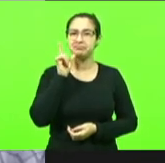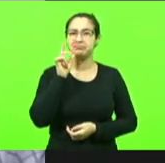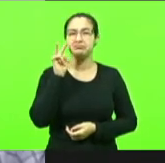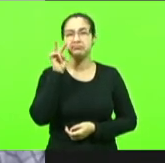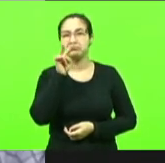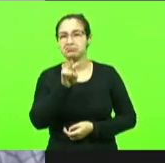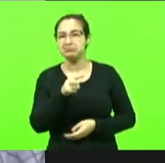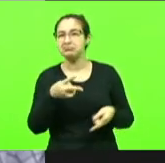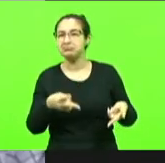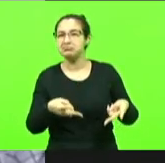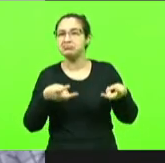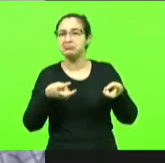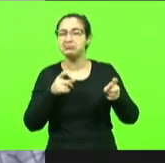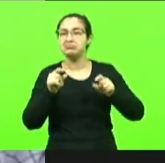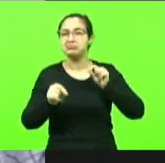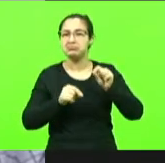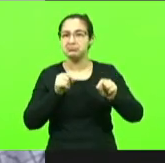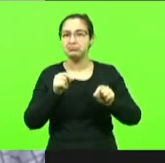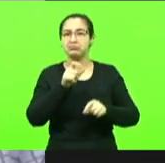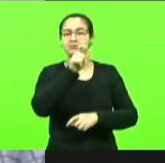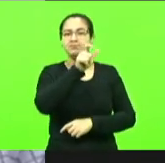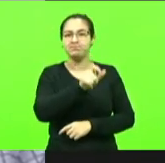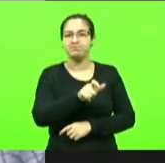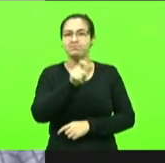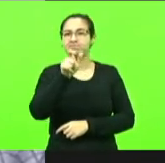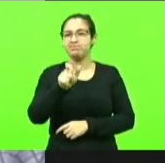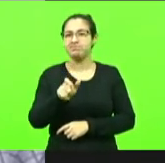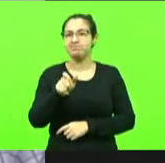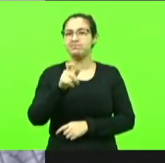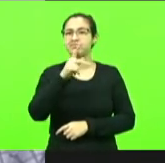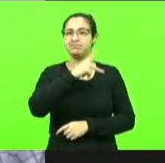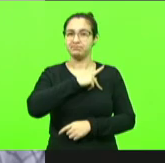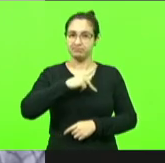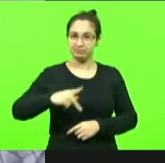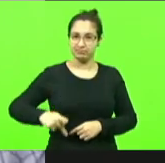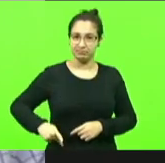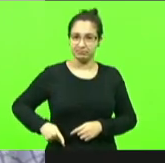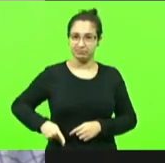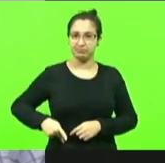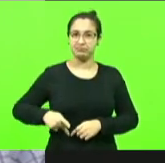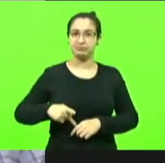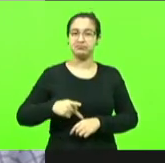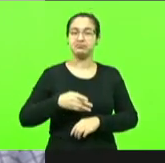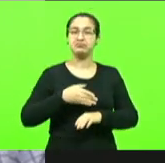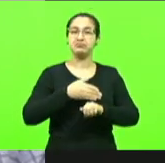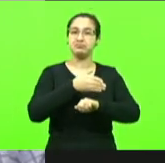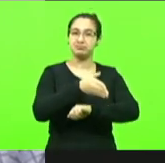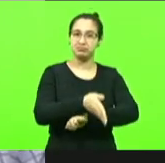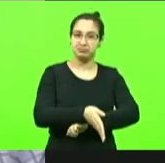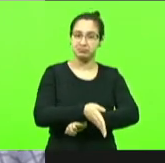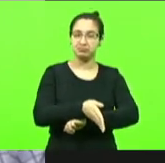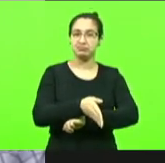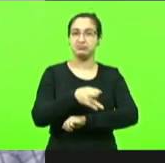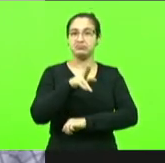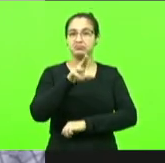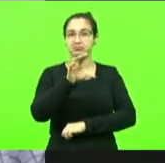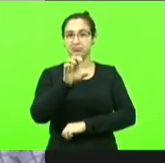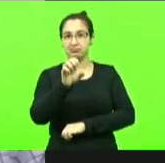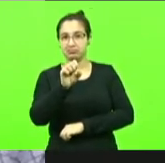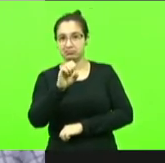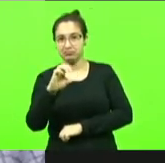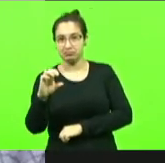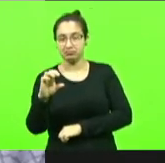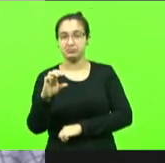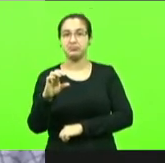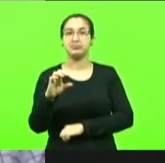nas pessoas dos presidentes que estavam presentes e do presidente da Osses o seu Luiz